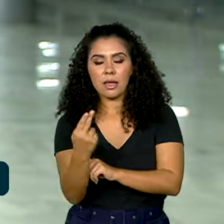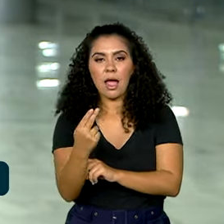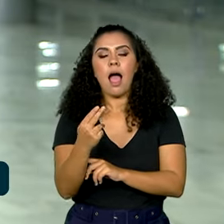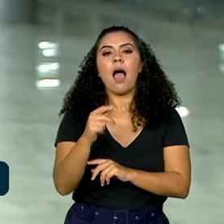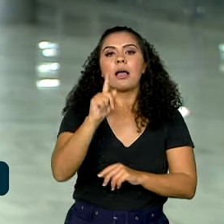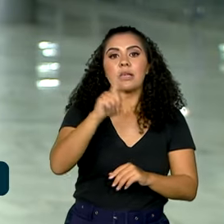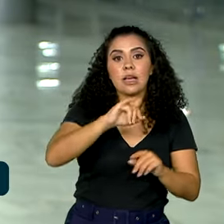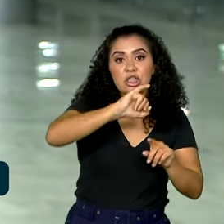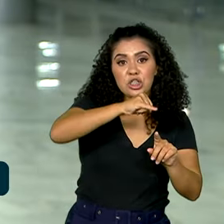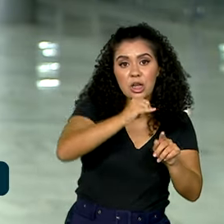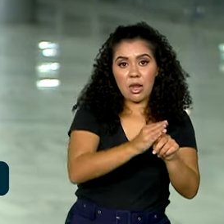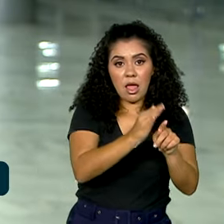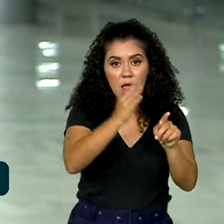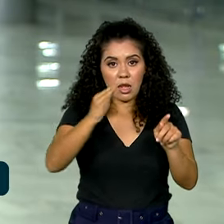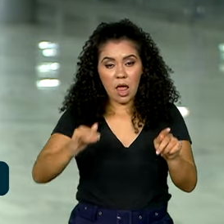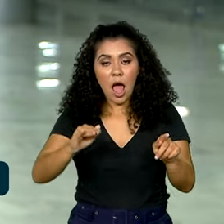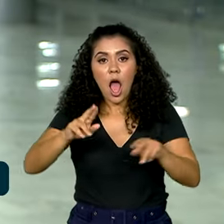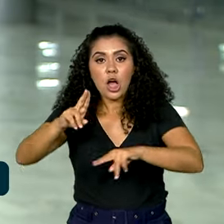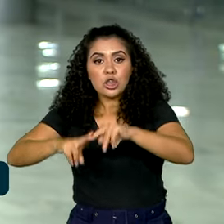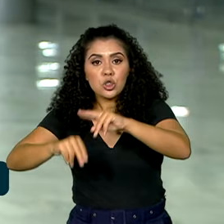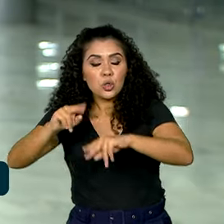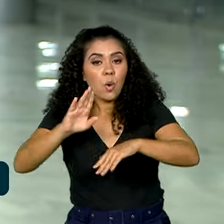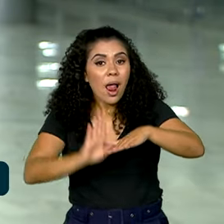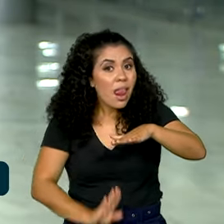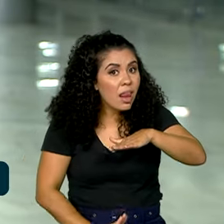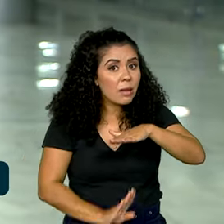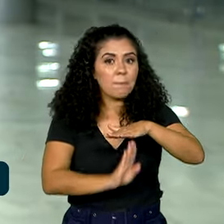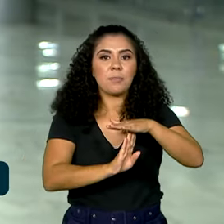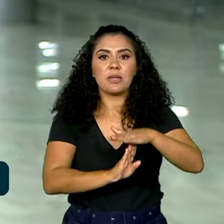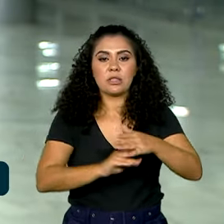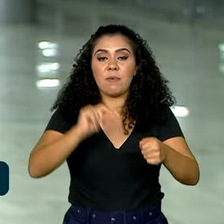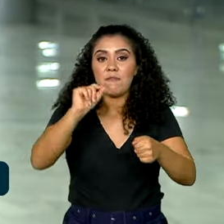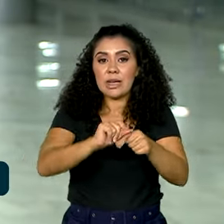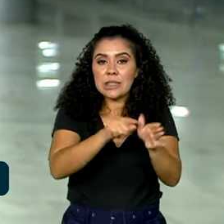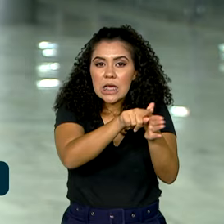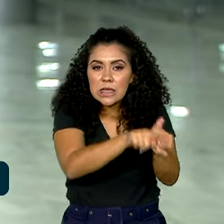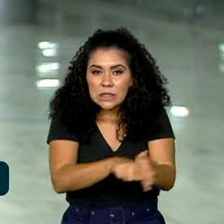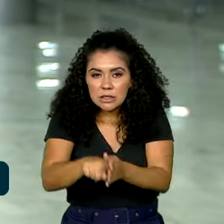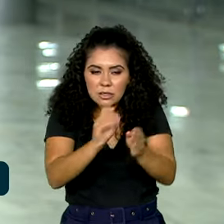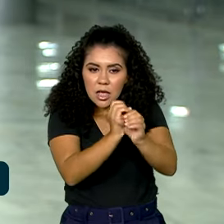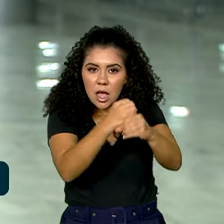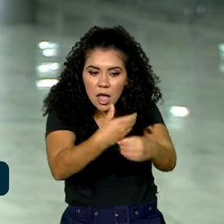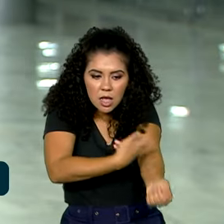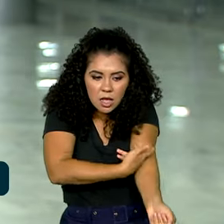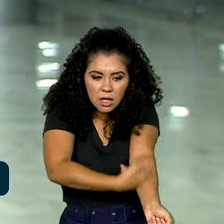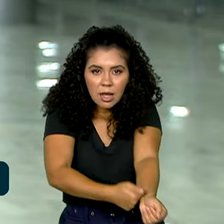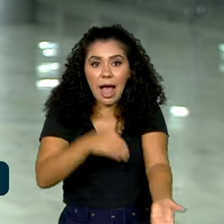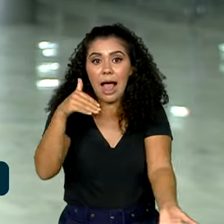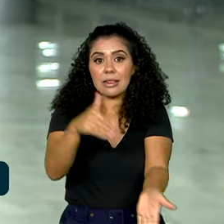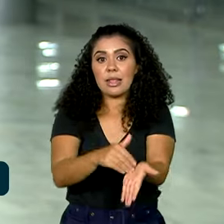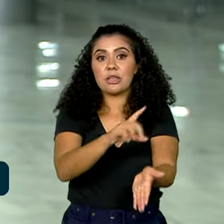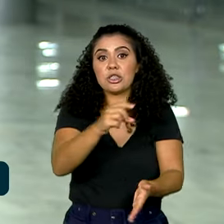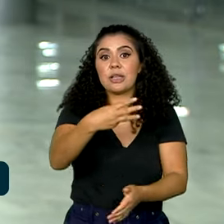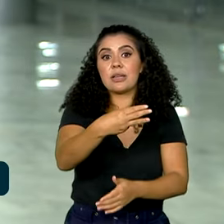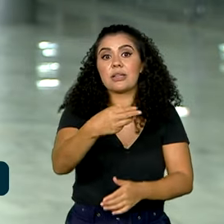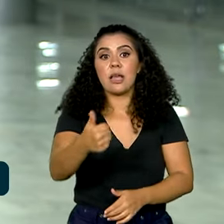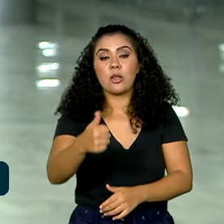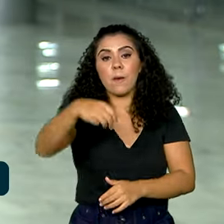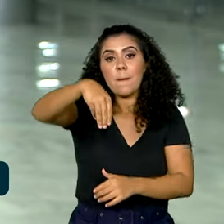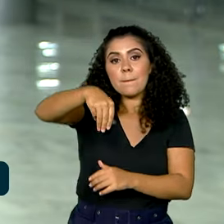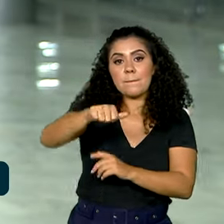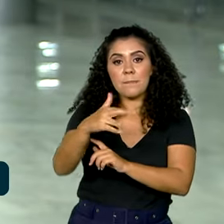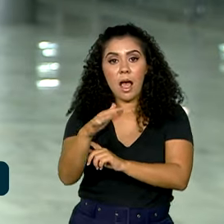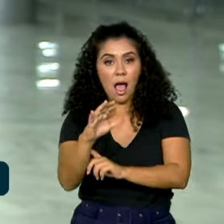janeiro a junho, a data limite pra realizar o exame toxicológico vai até o dia 31 de março deste ano.